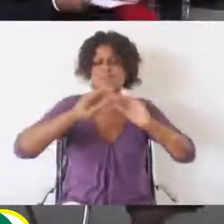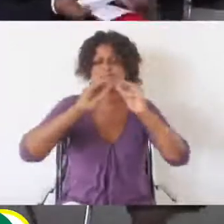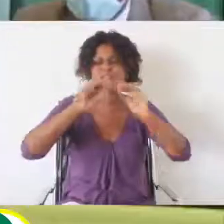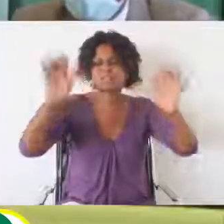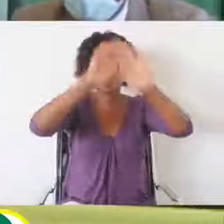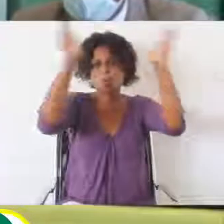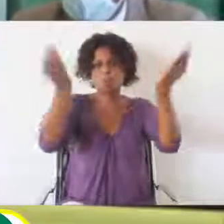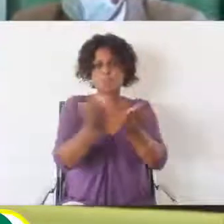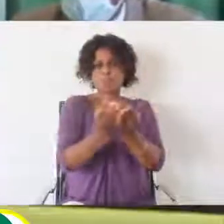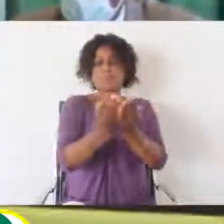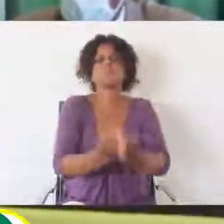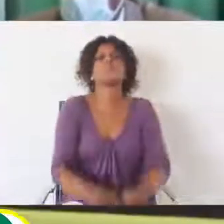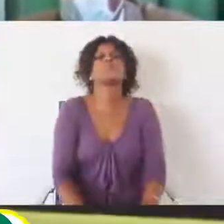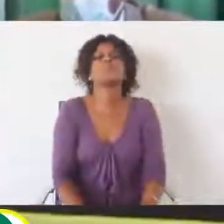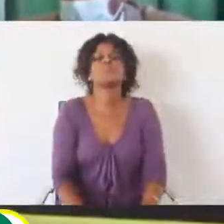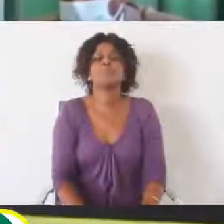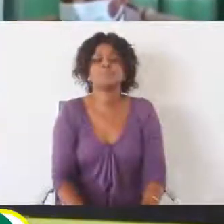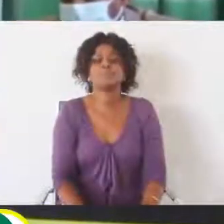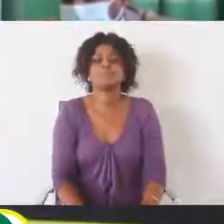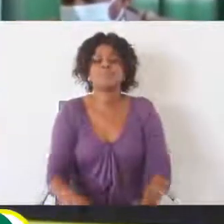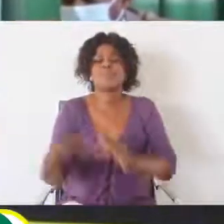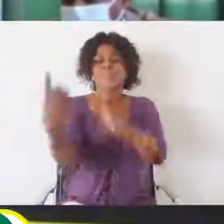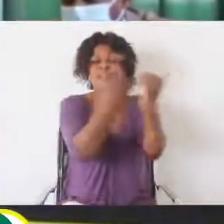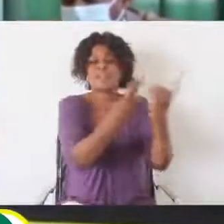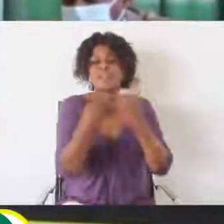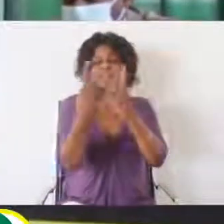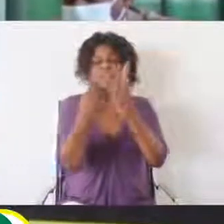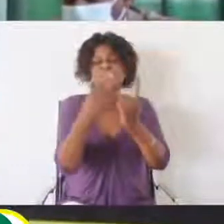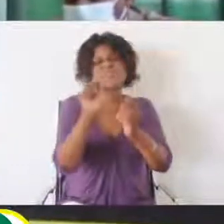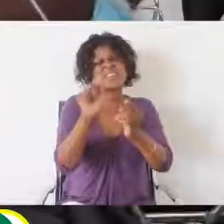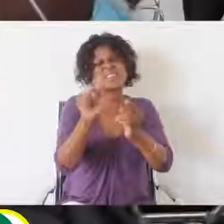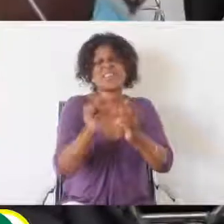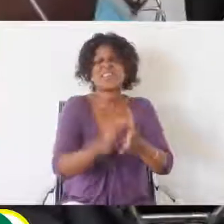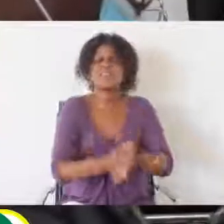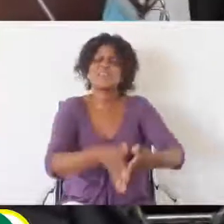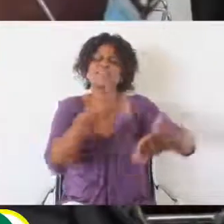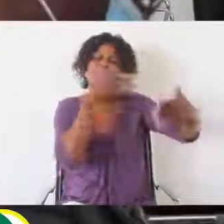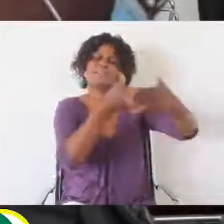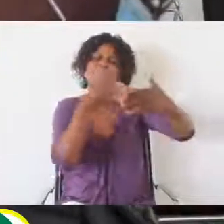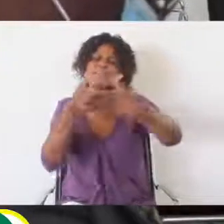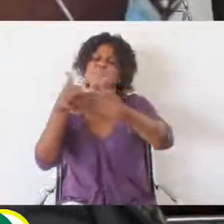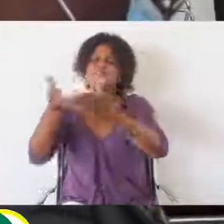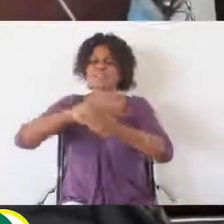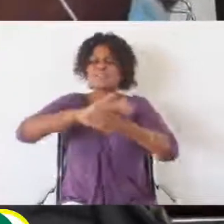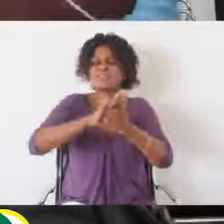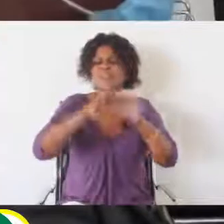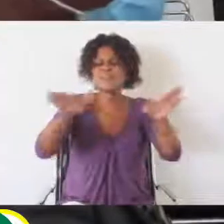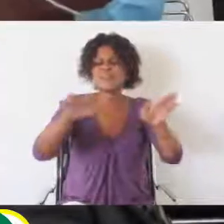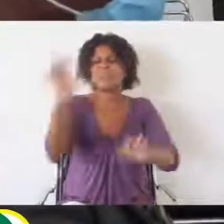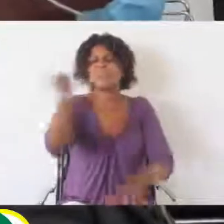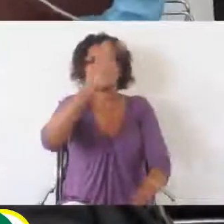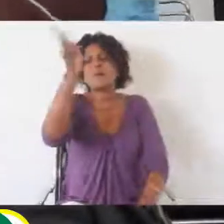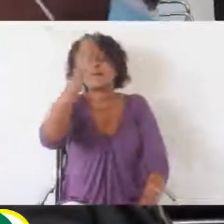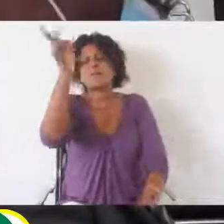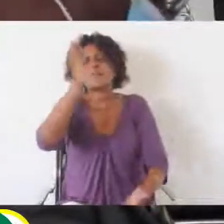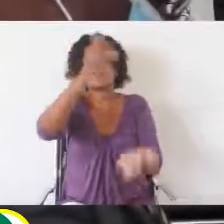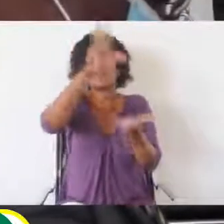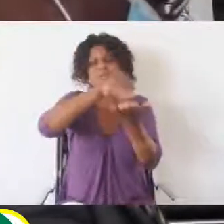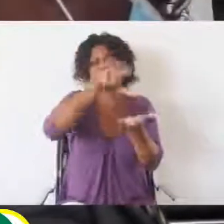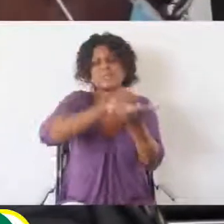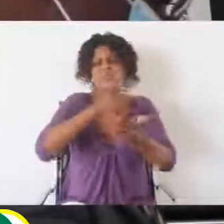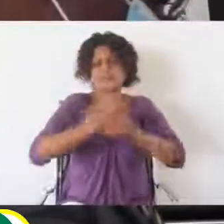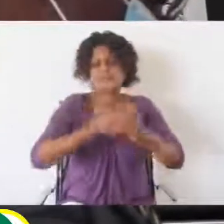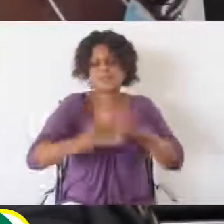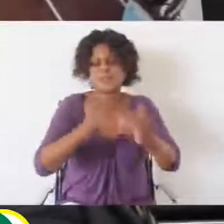democratização do ensino superior, mas requer uma conjugação de forças entre os países da região e não só pelo